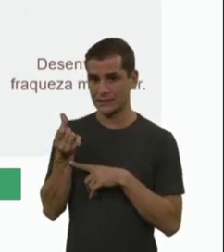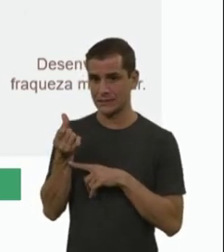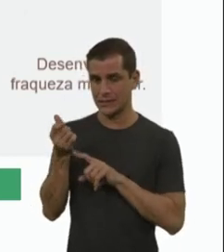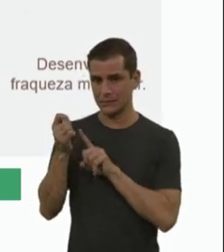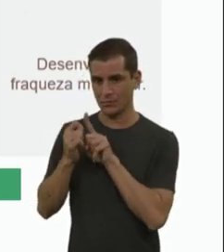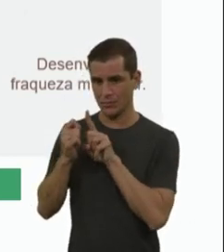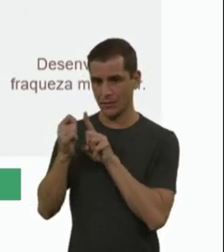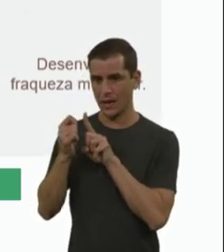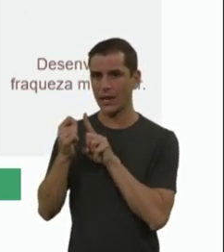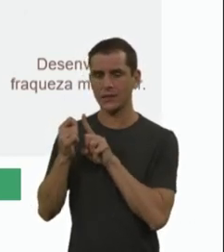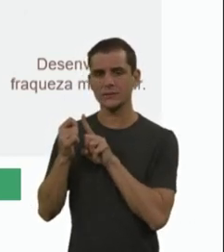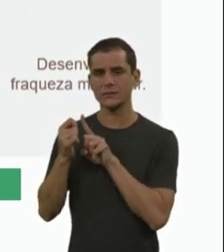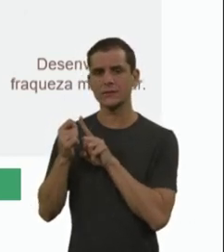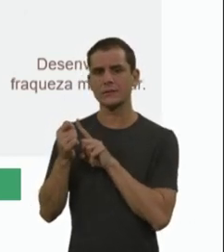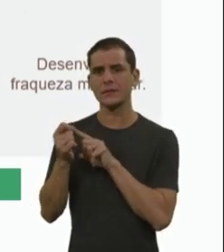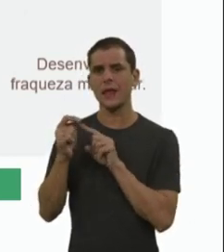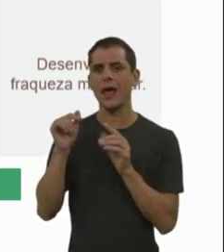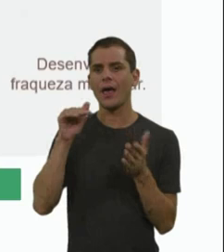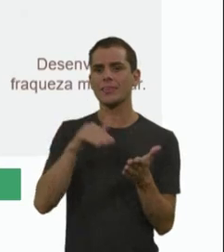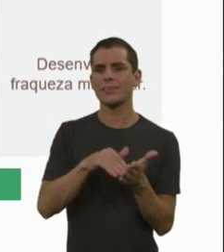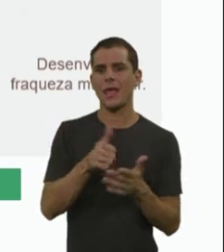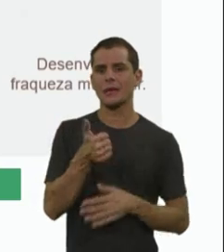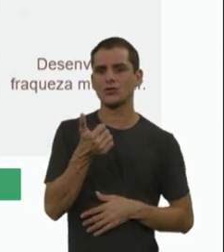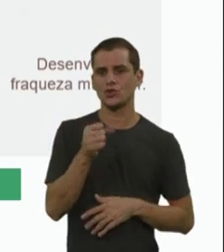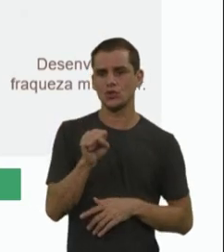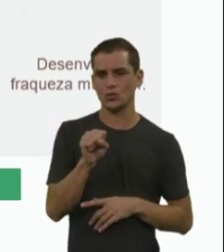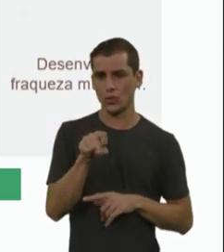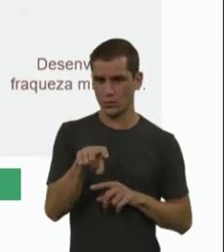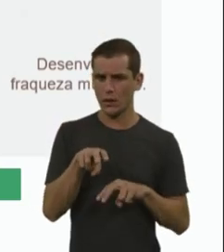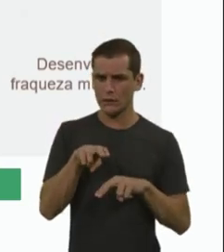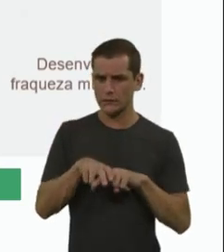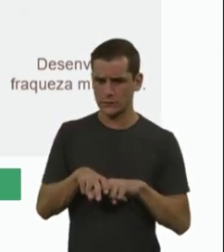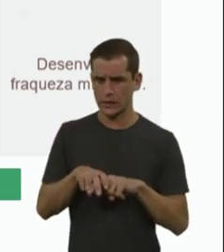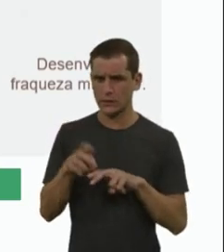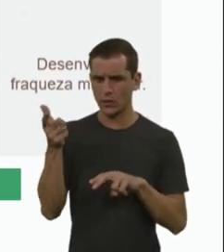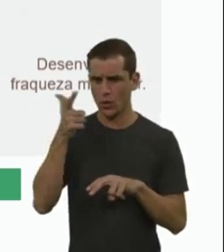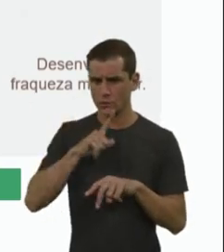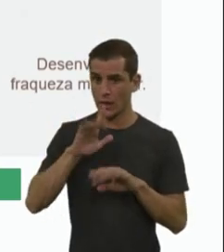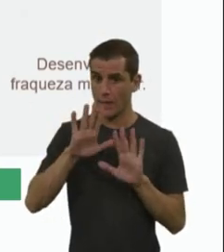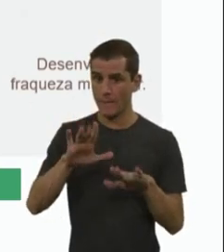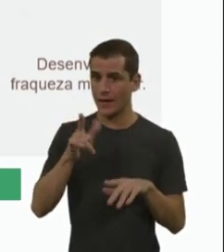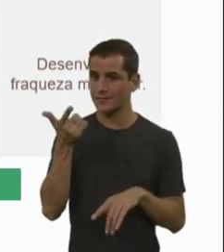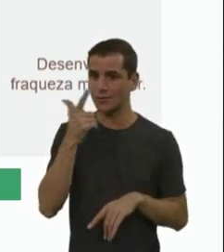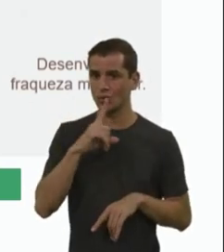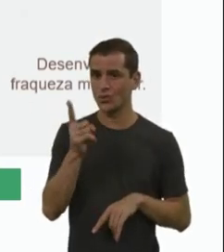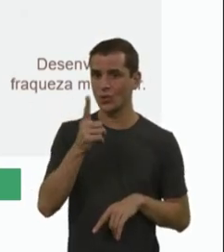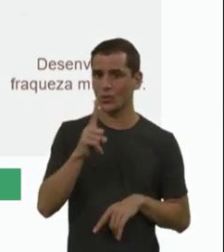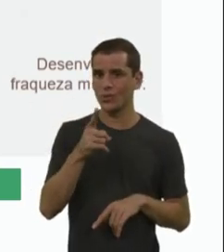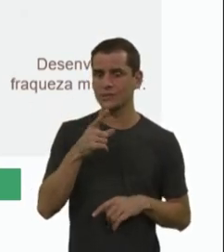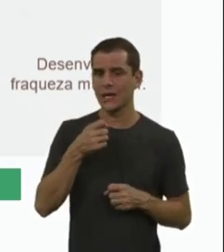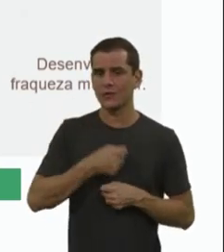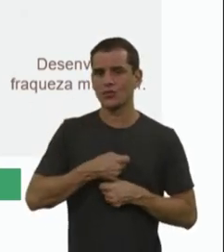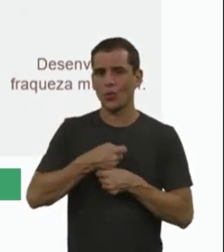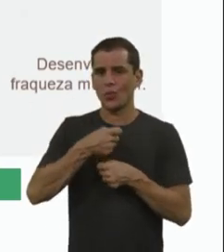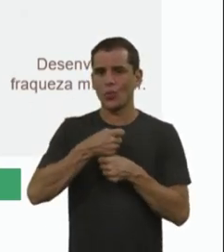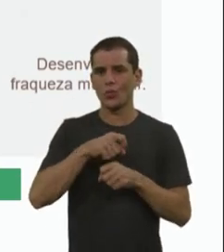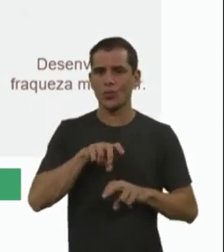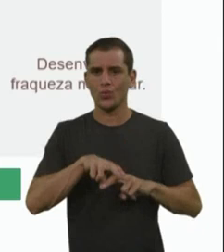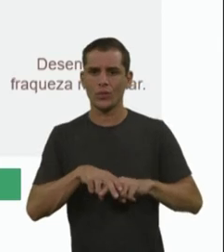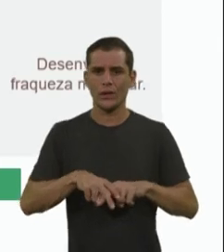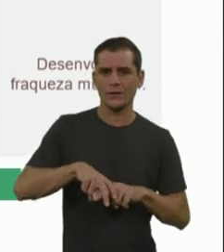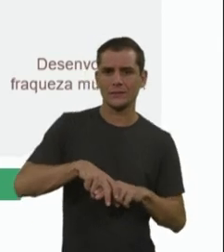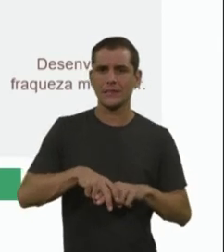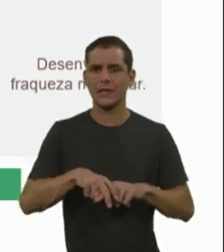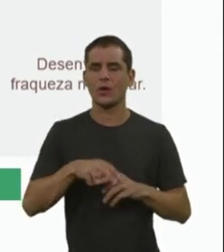chegam a adquirir a capacidade de sentar, mas eles não vão conseguir deambular com apoio, tá? É importante a gente dizer que a